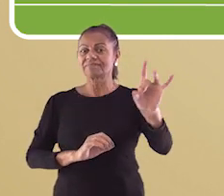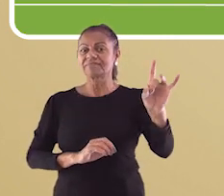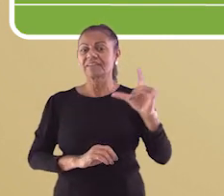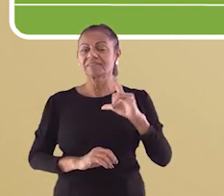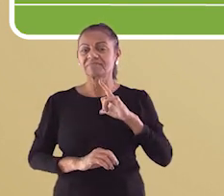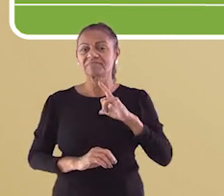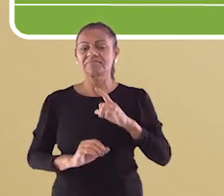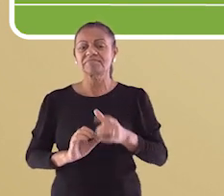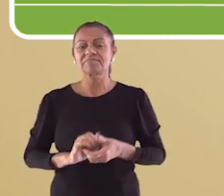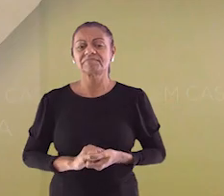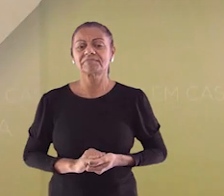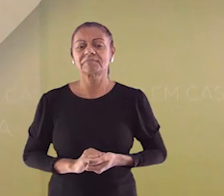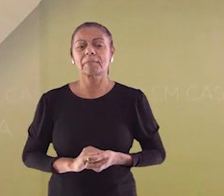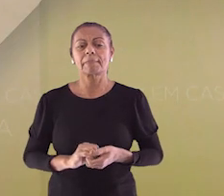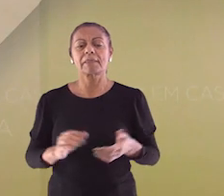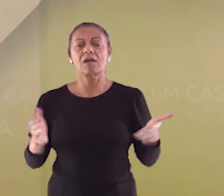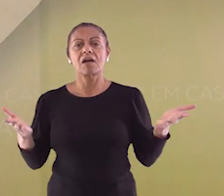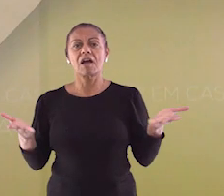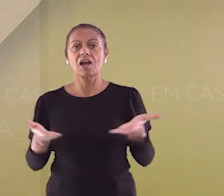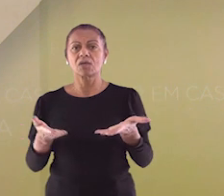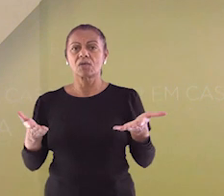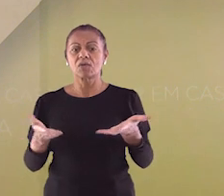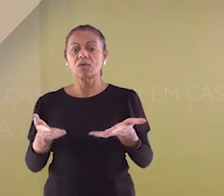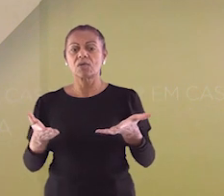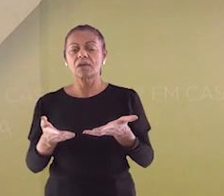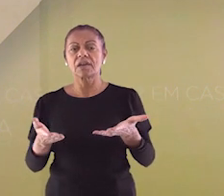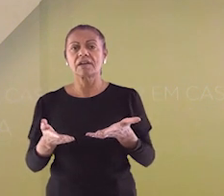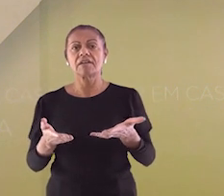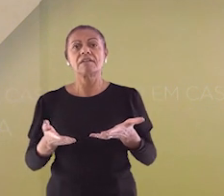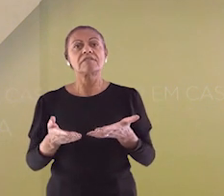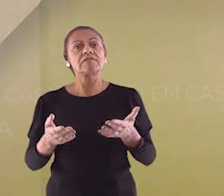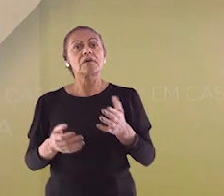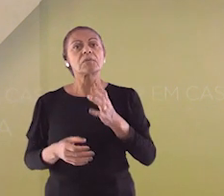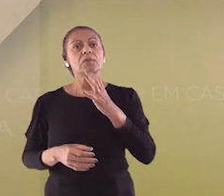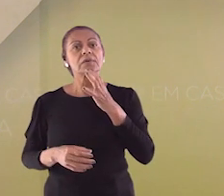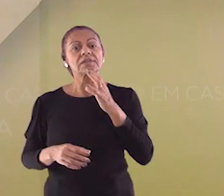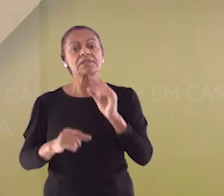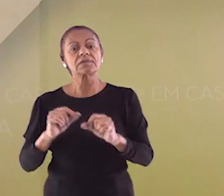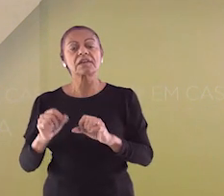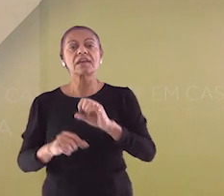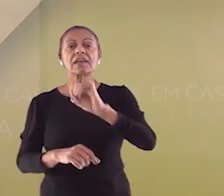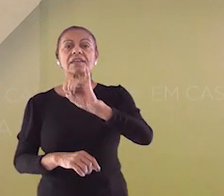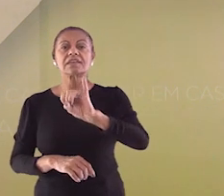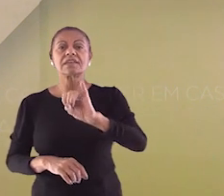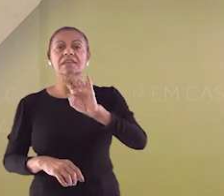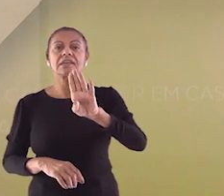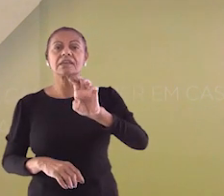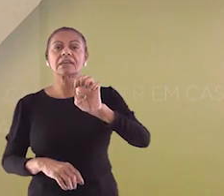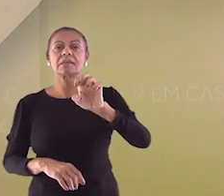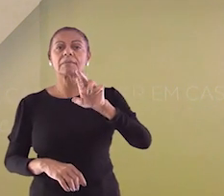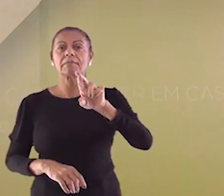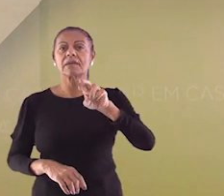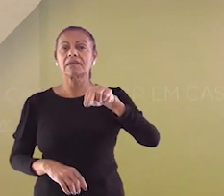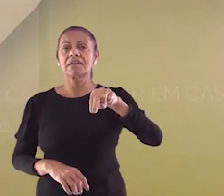morte para o animal. Vamos juntos conhecer o fenômeno da hibernação, que ocorre com maior frequência nas